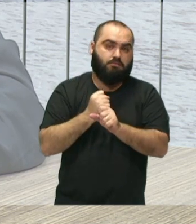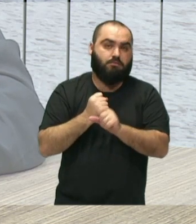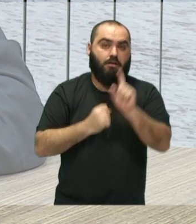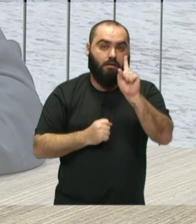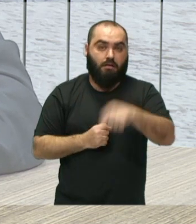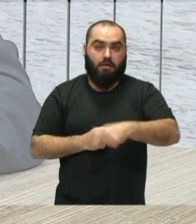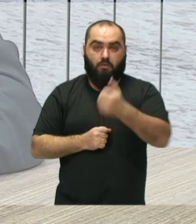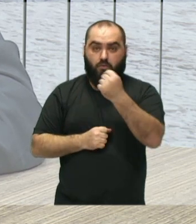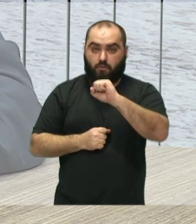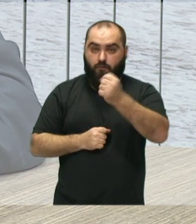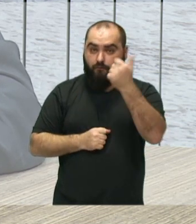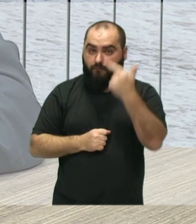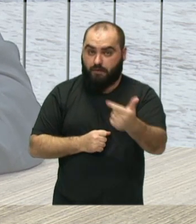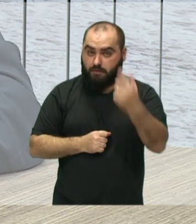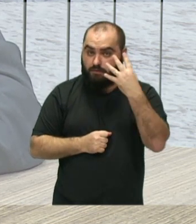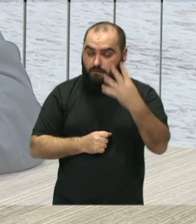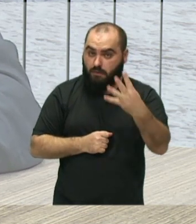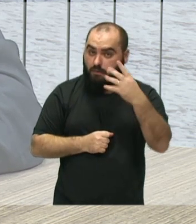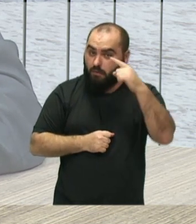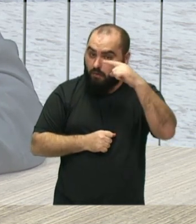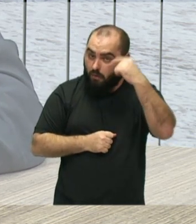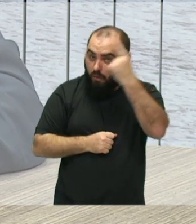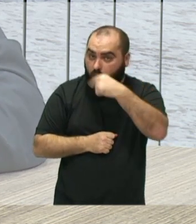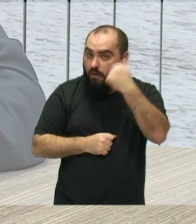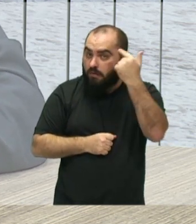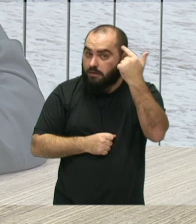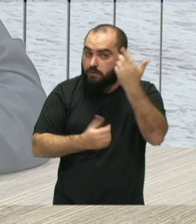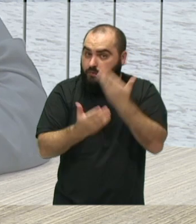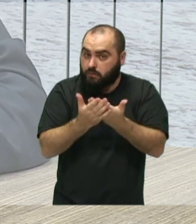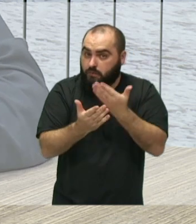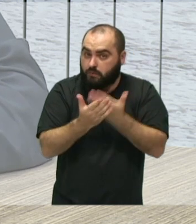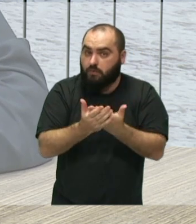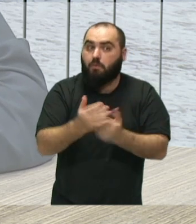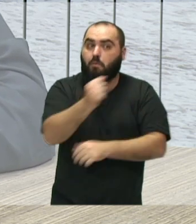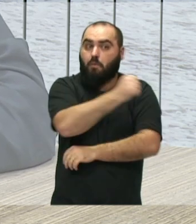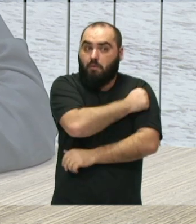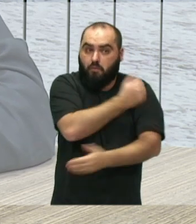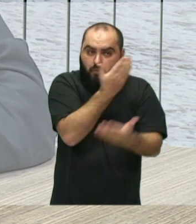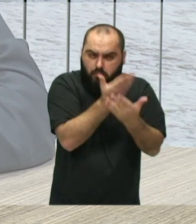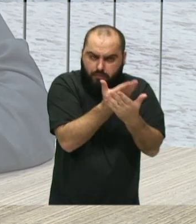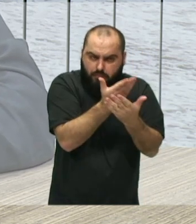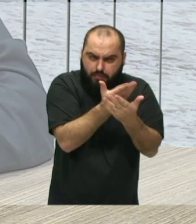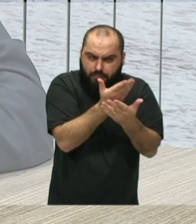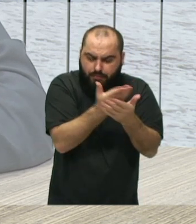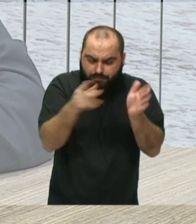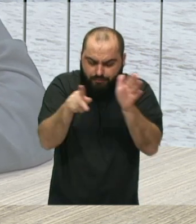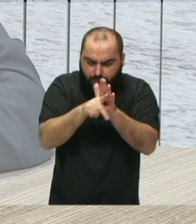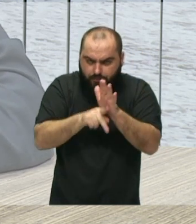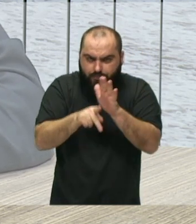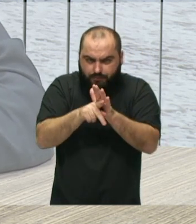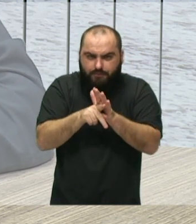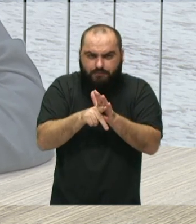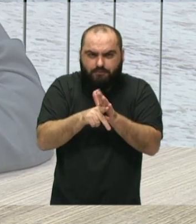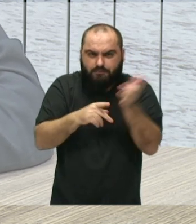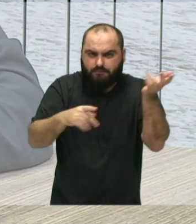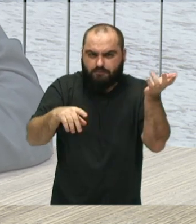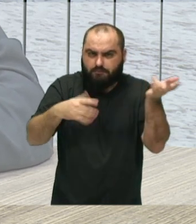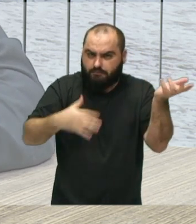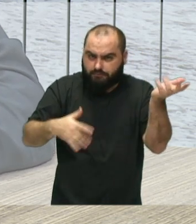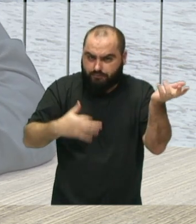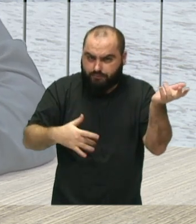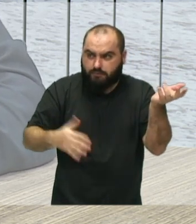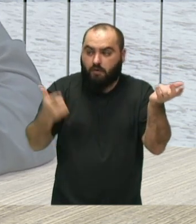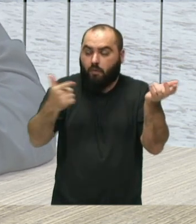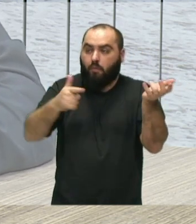824 horas de formação, onde o aluno, além de estudar o seu instrumento, estuda todas as outras disciplinas